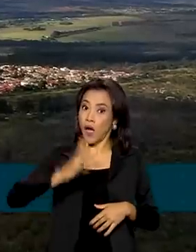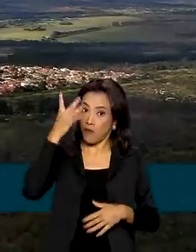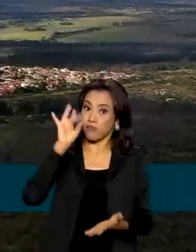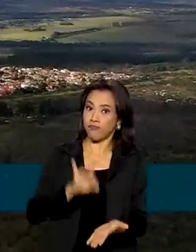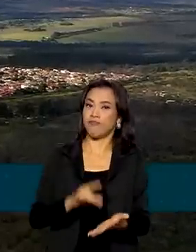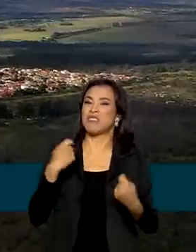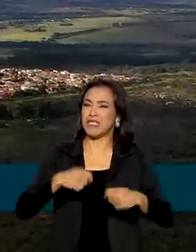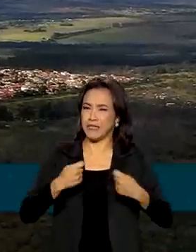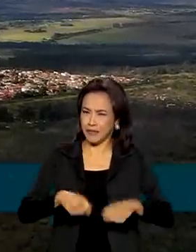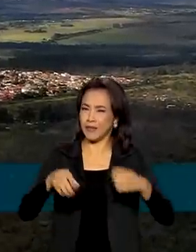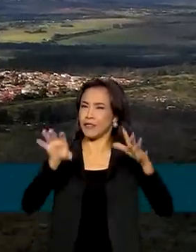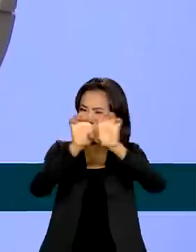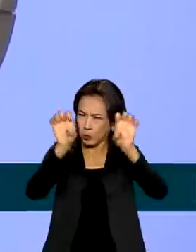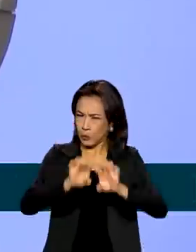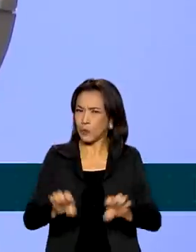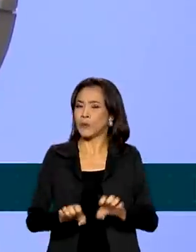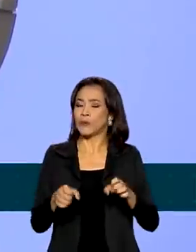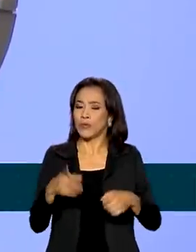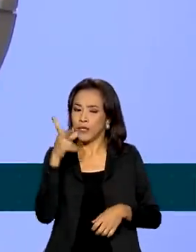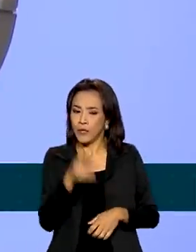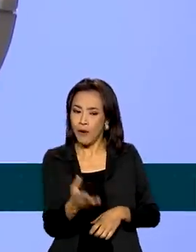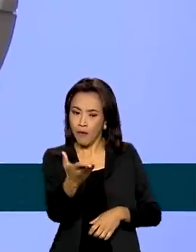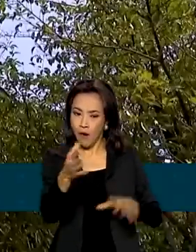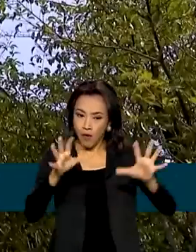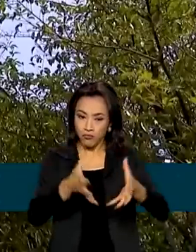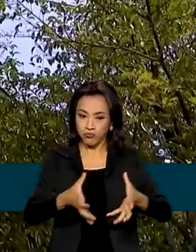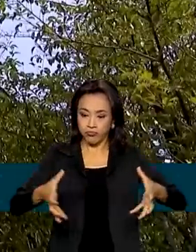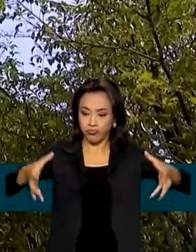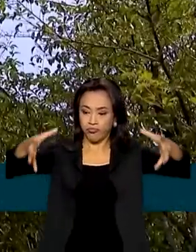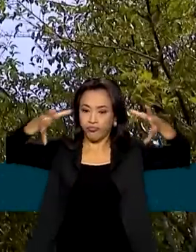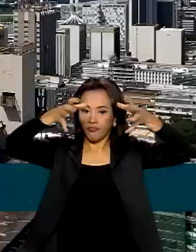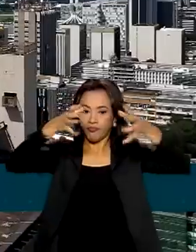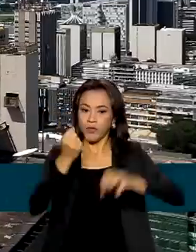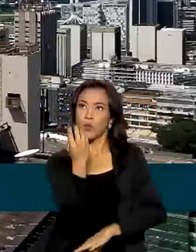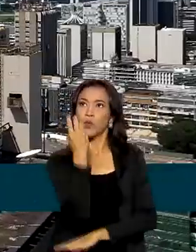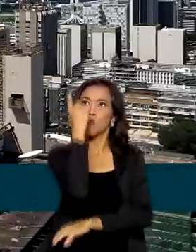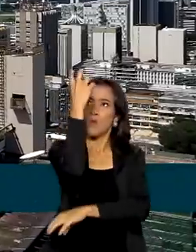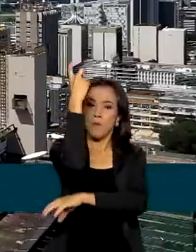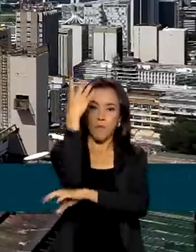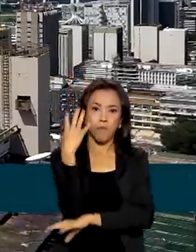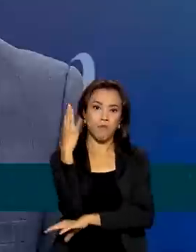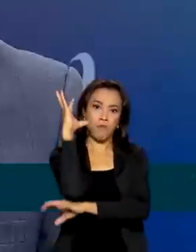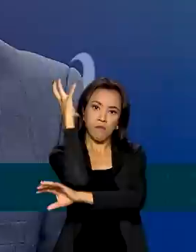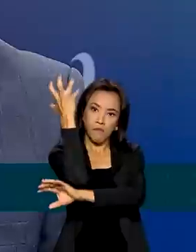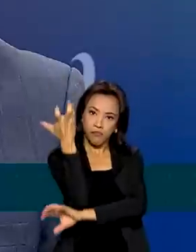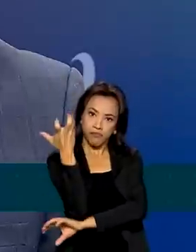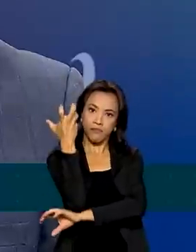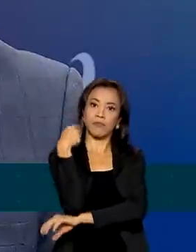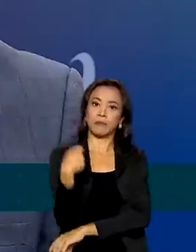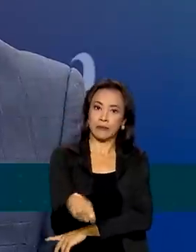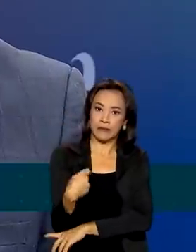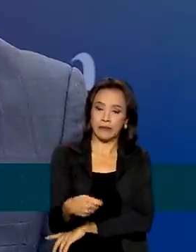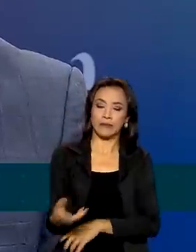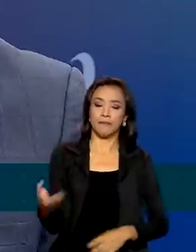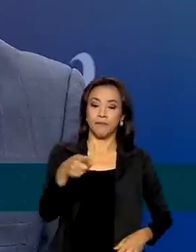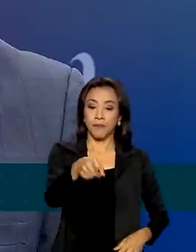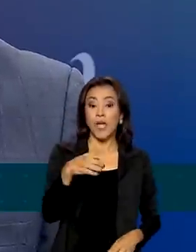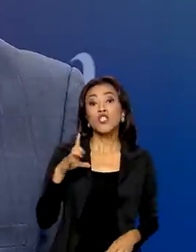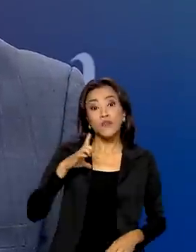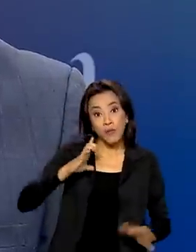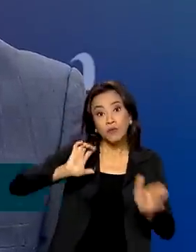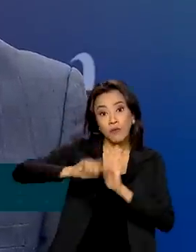investimentos em infraestrutura, como a adequação de postes, dutos e mais antenas. A gente teve um atraso, isso foi